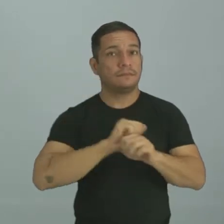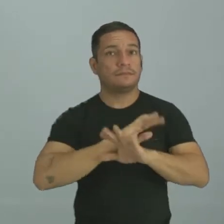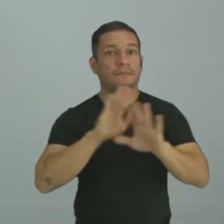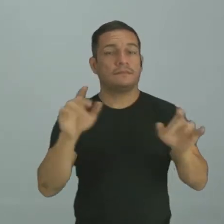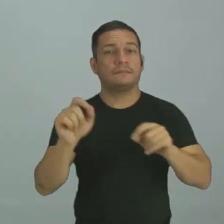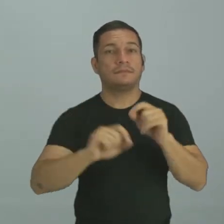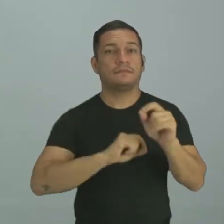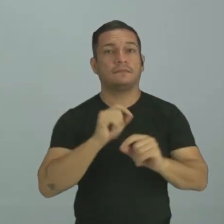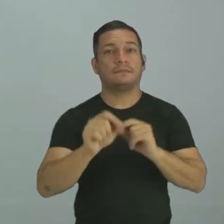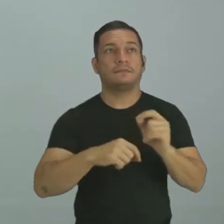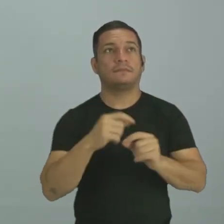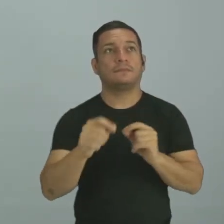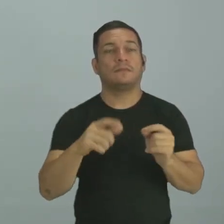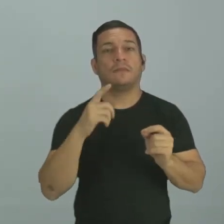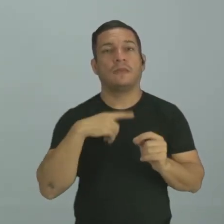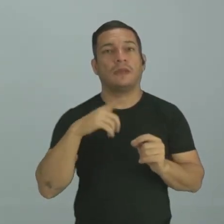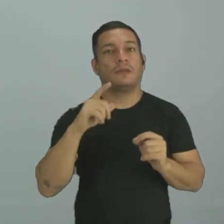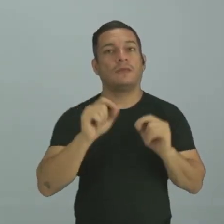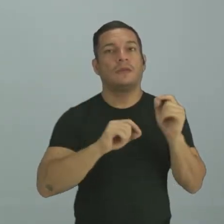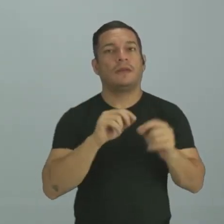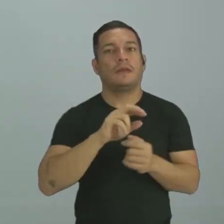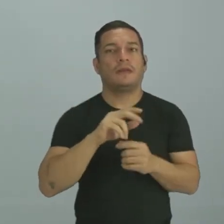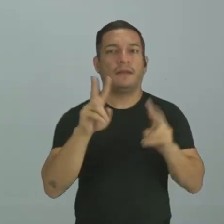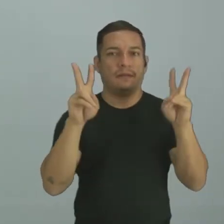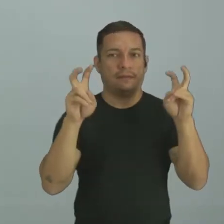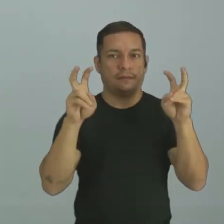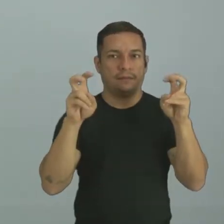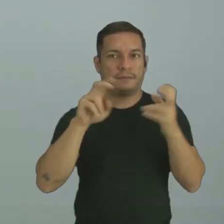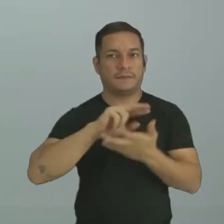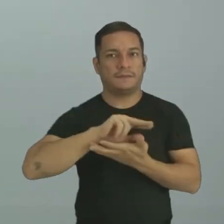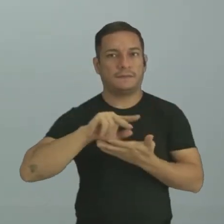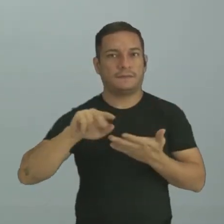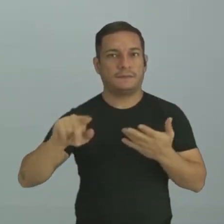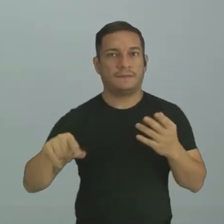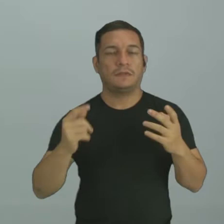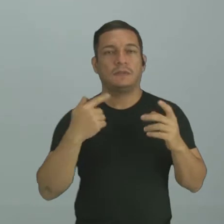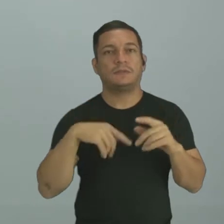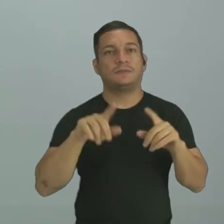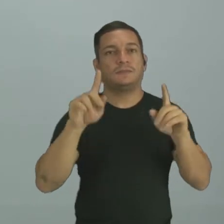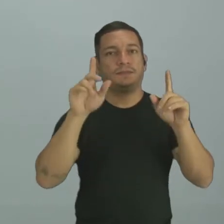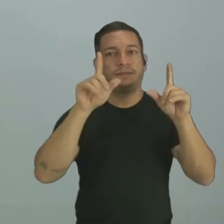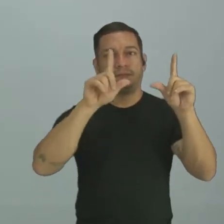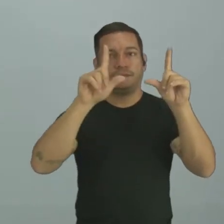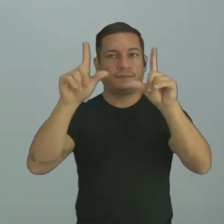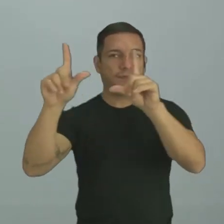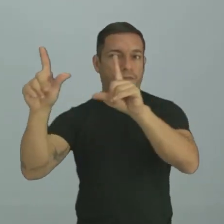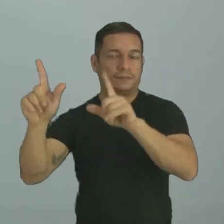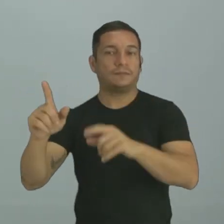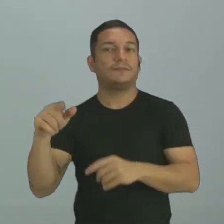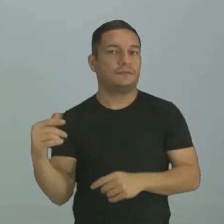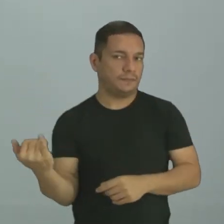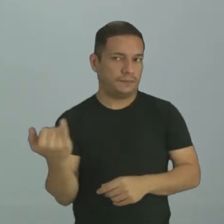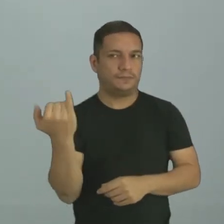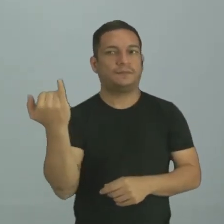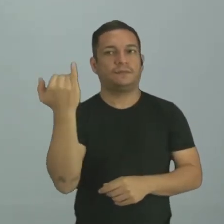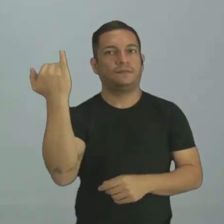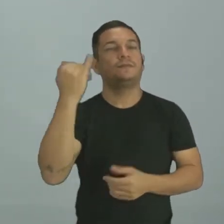tirinha foi tratado vários assuntos. Então, é um texto pequeno, mas de grande importância.